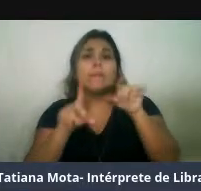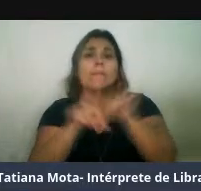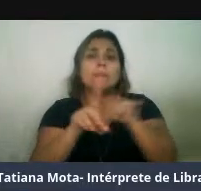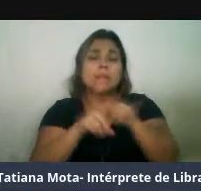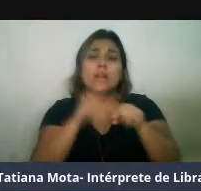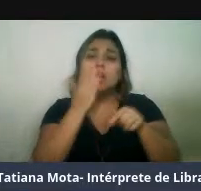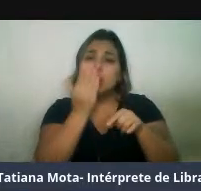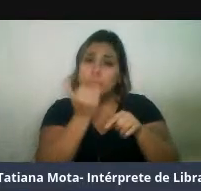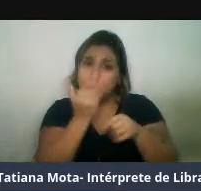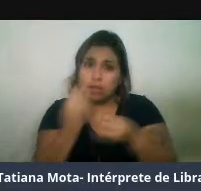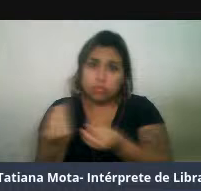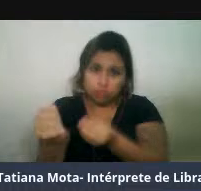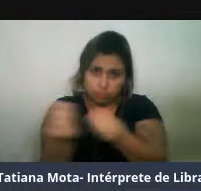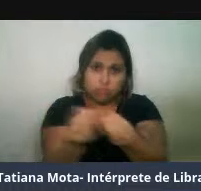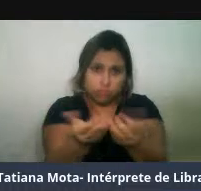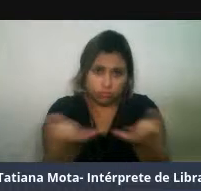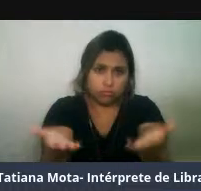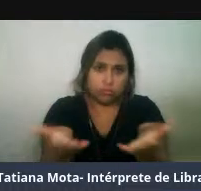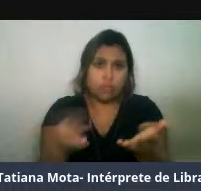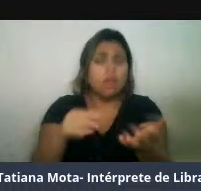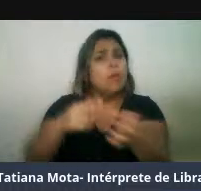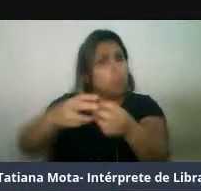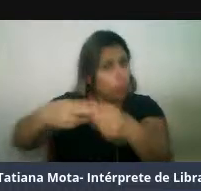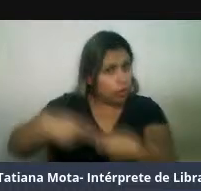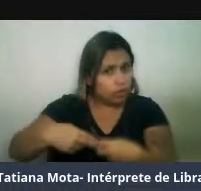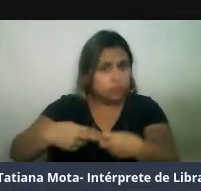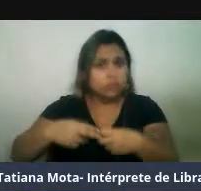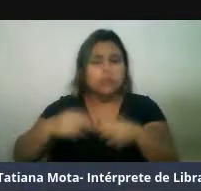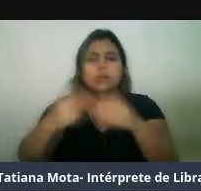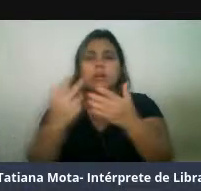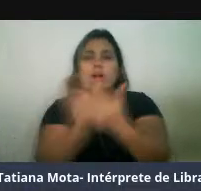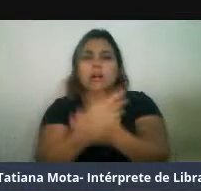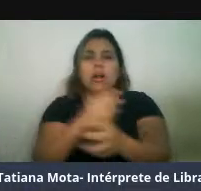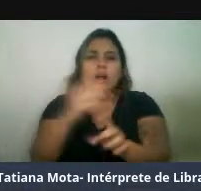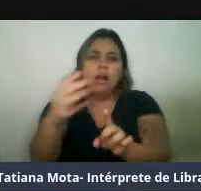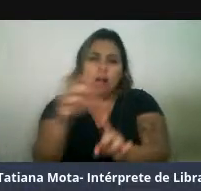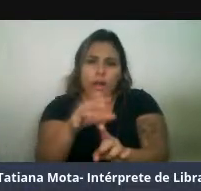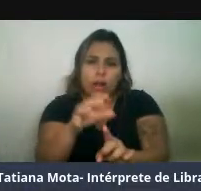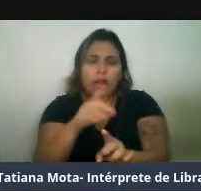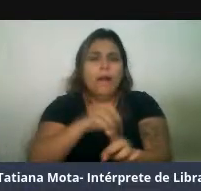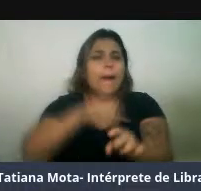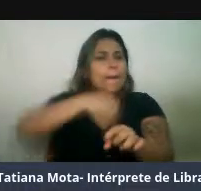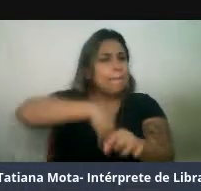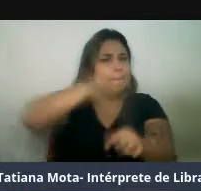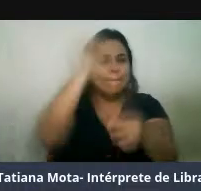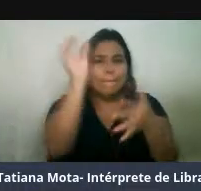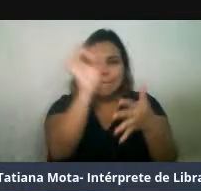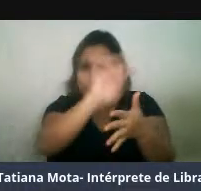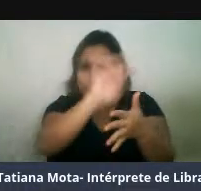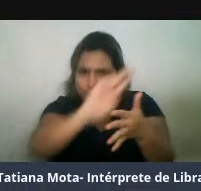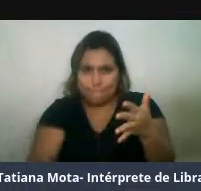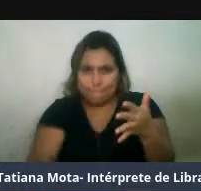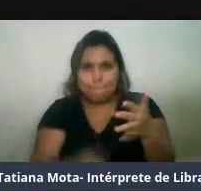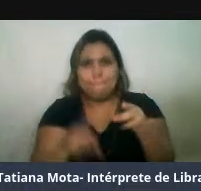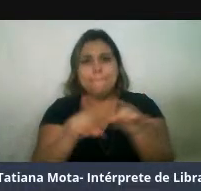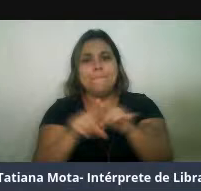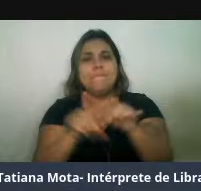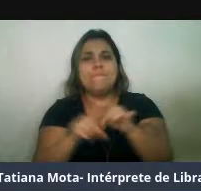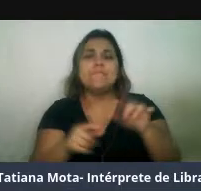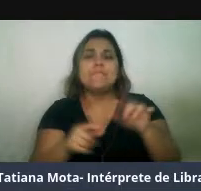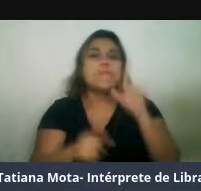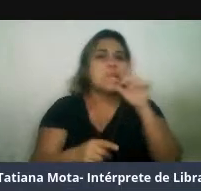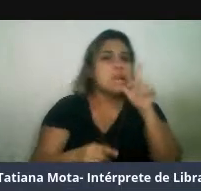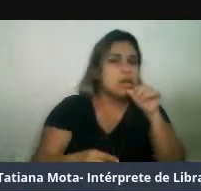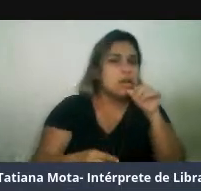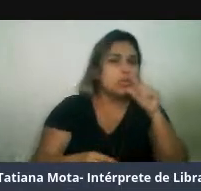e, portanto, né, acabam concentrando um maior número de espécies e também as águas costeiras tendem